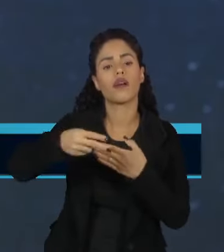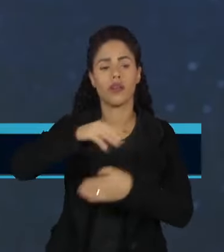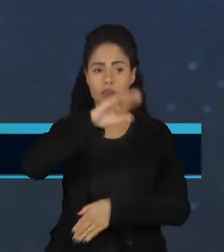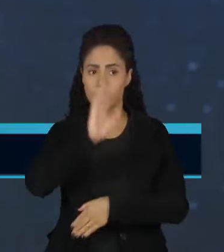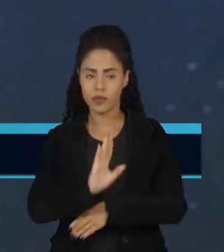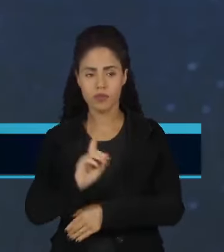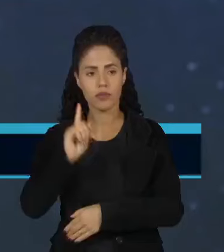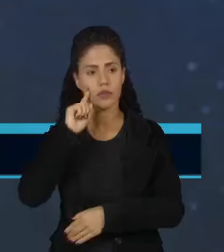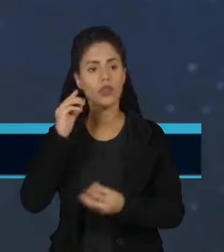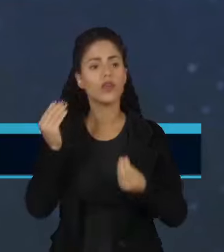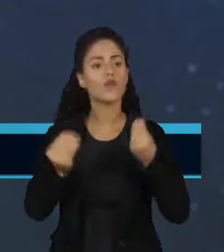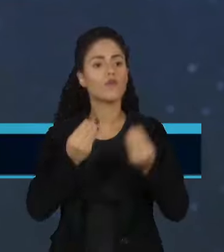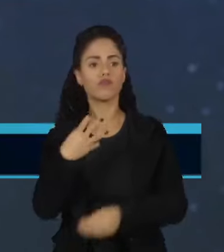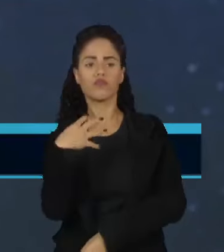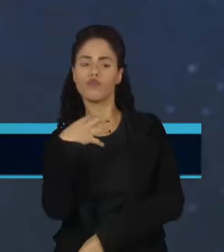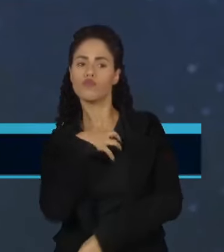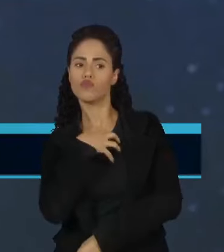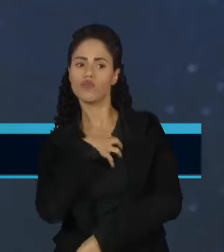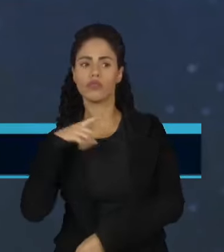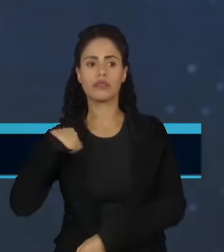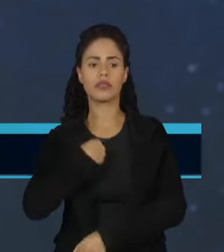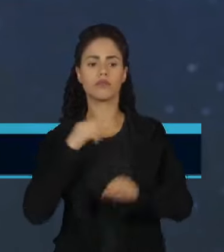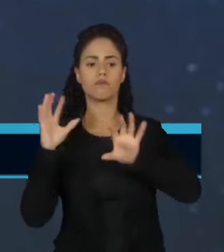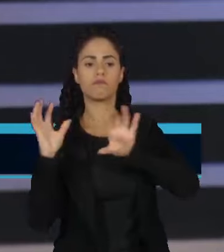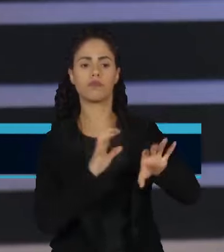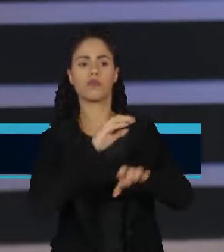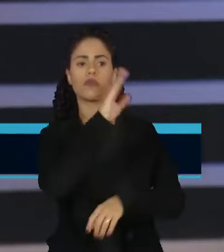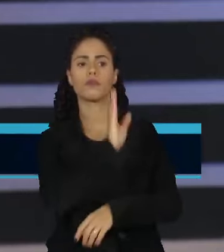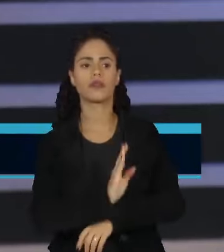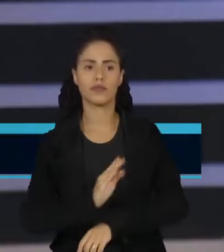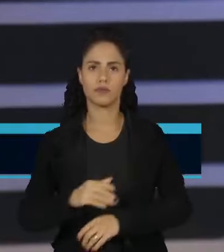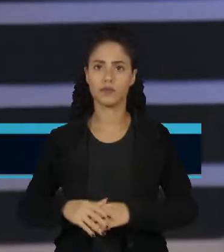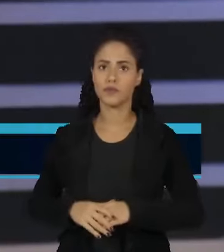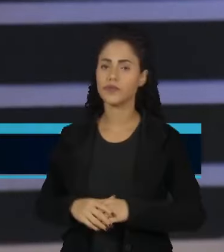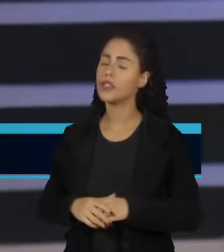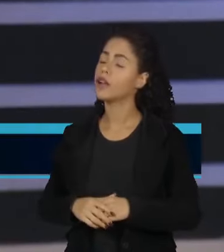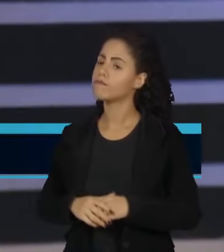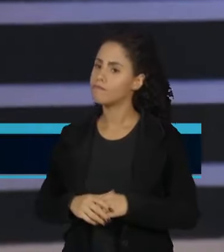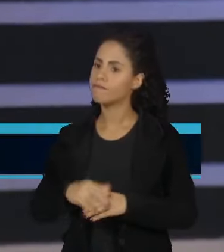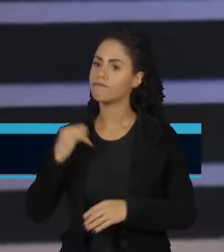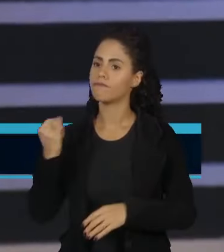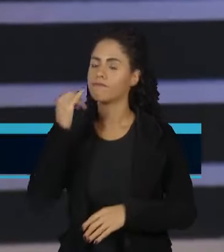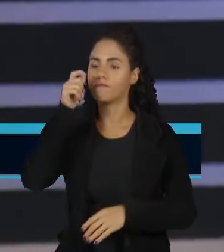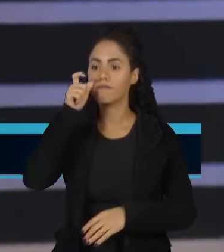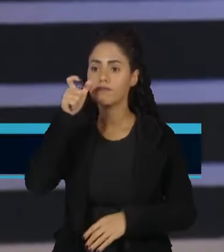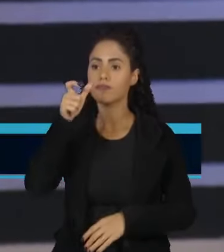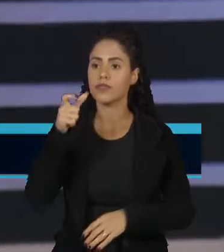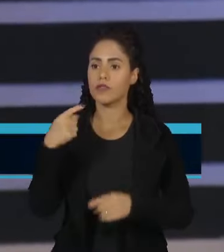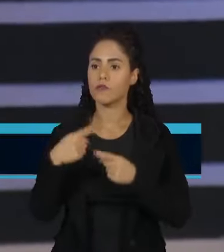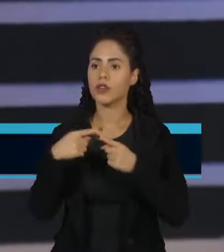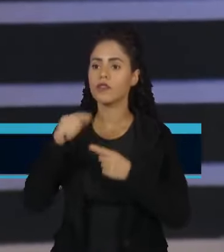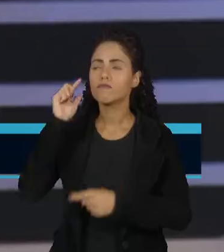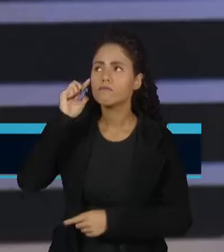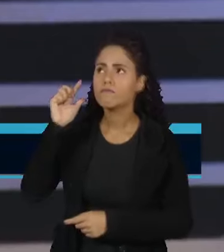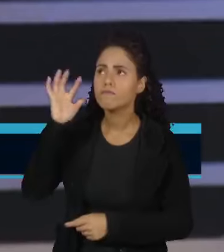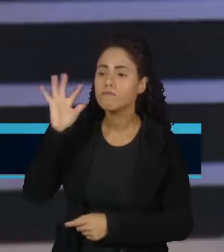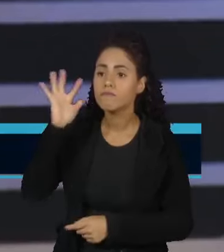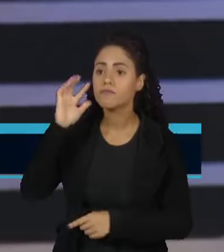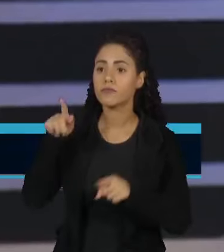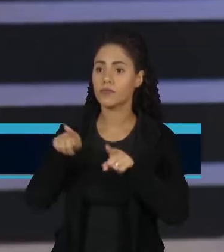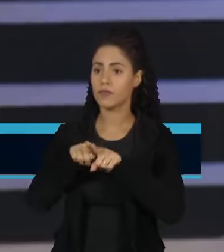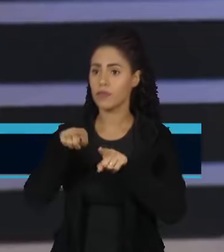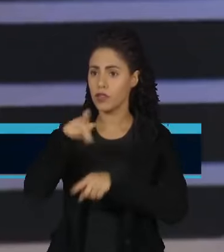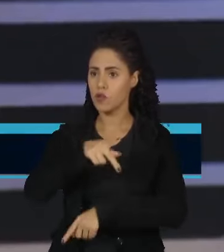e de que forma isso vai nos atingir? Interessante, Karen, e na linha das reflexões que o professor nos